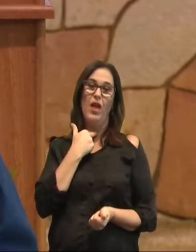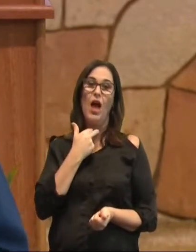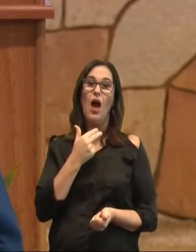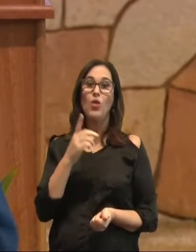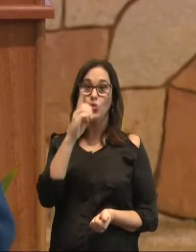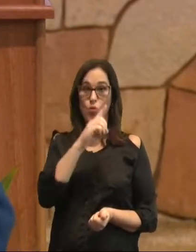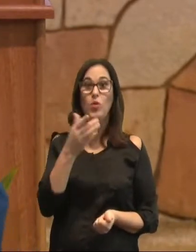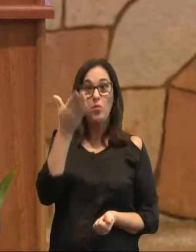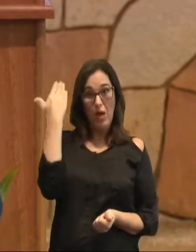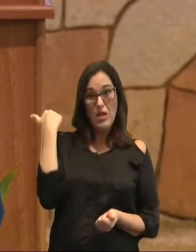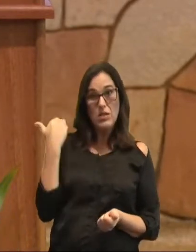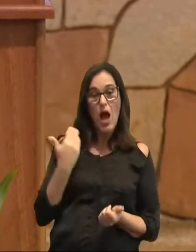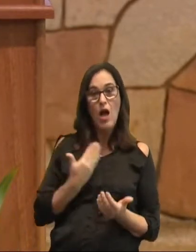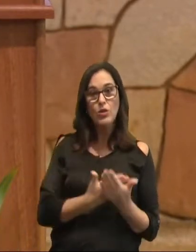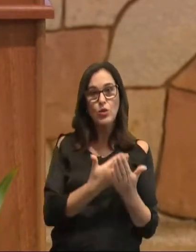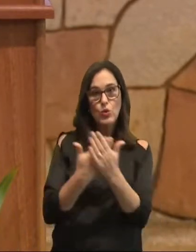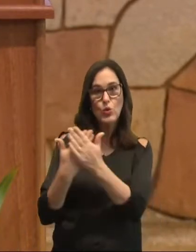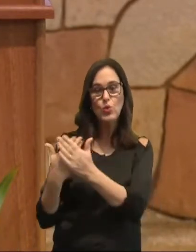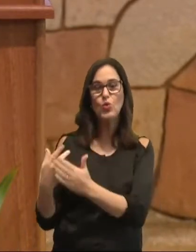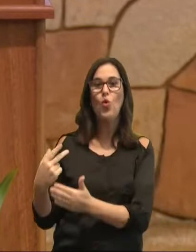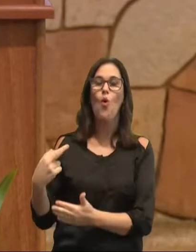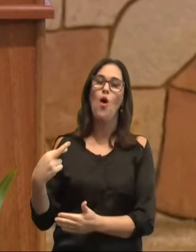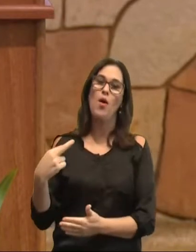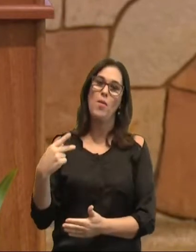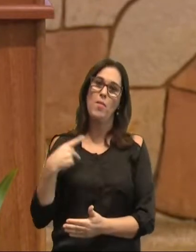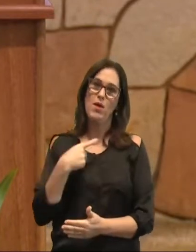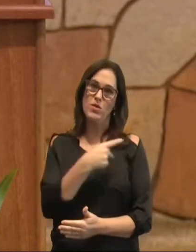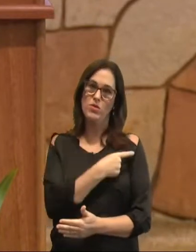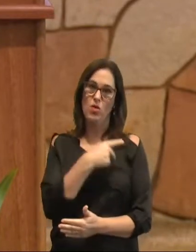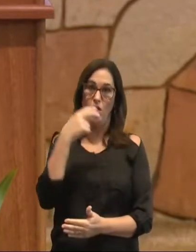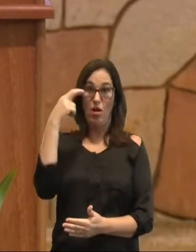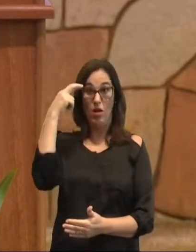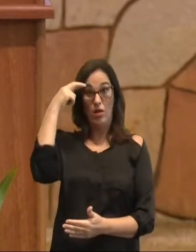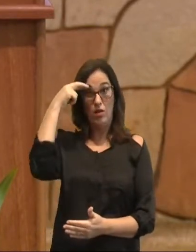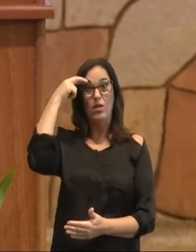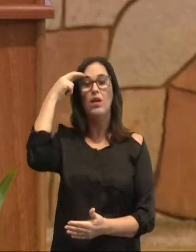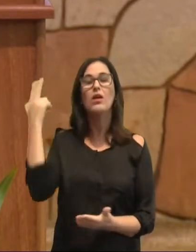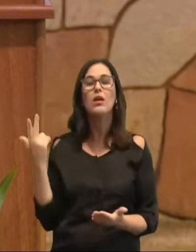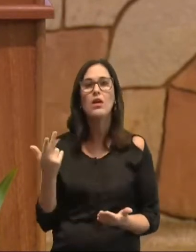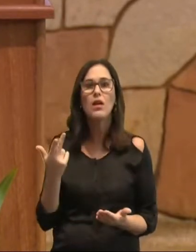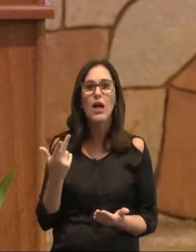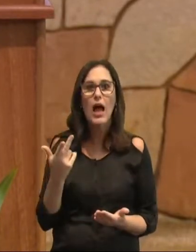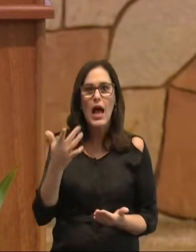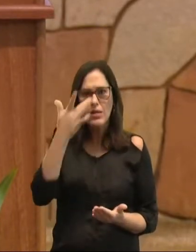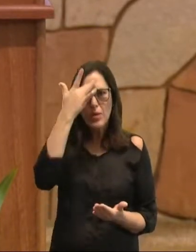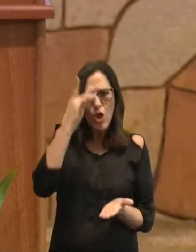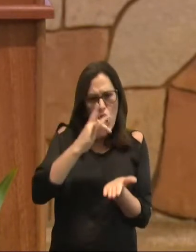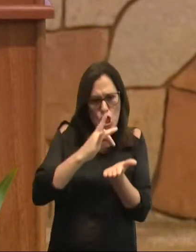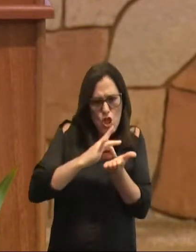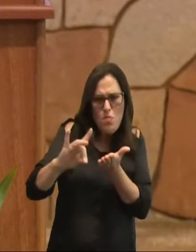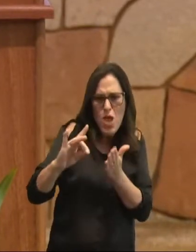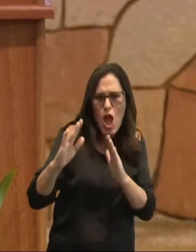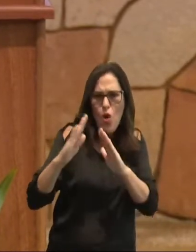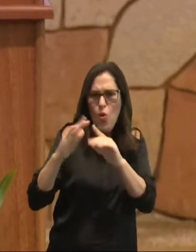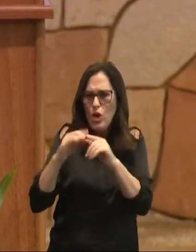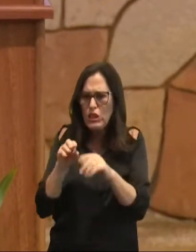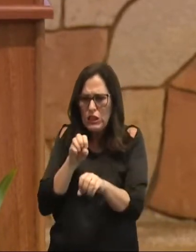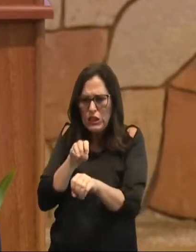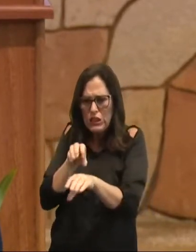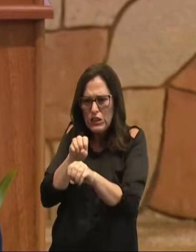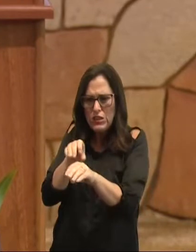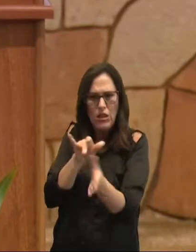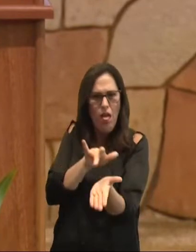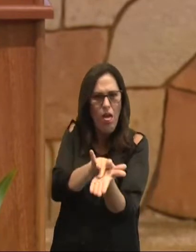que alguns inimigos de Paulo, alguns inimigos de Deus, da igreja, estavam disseminando ensinos